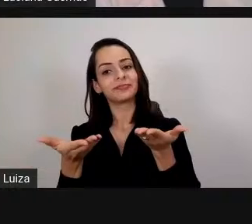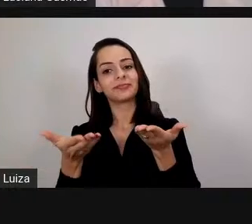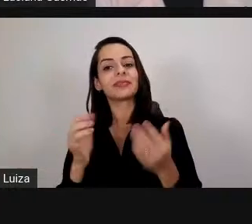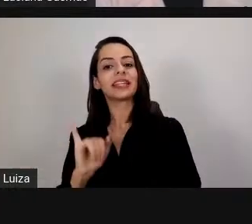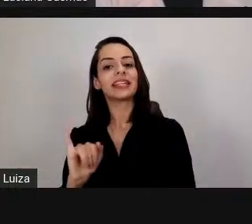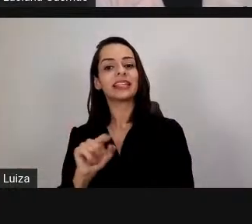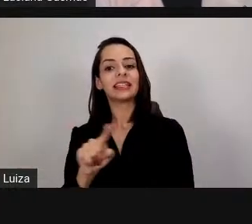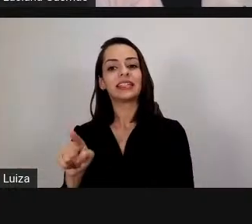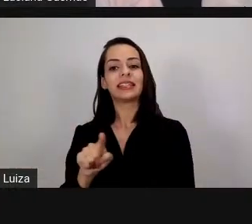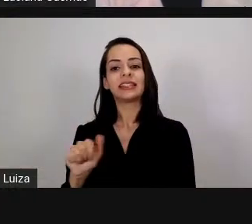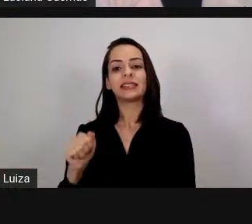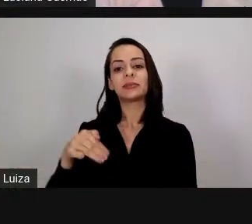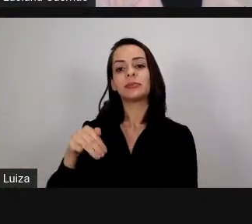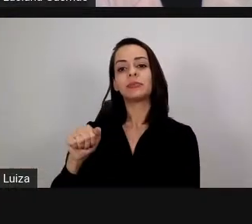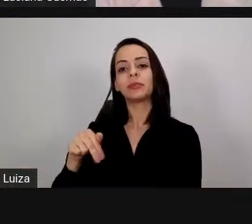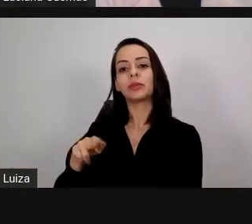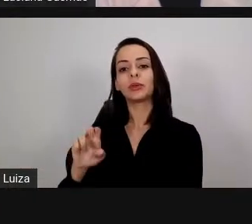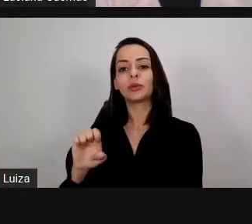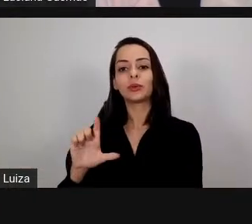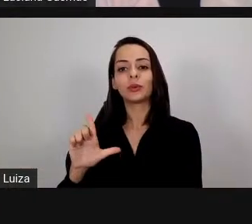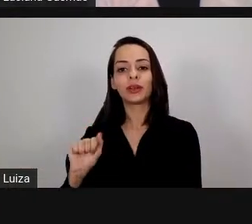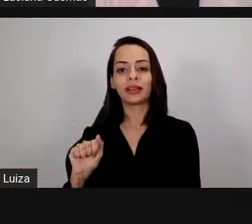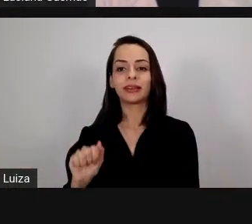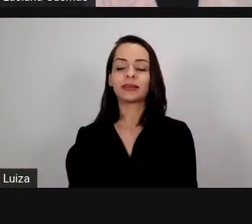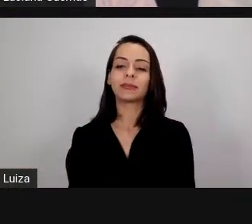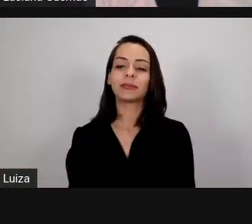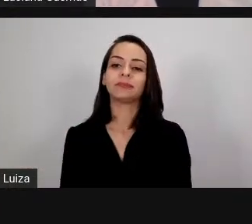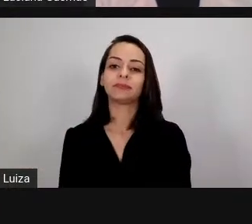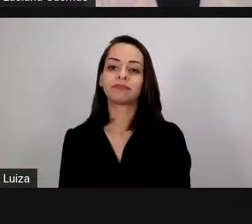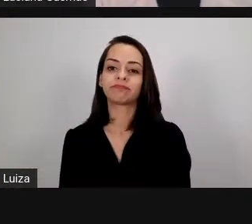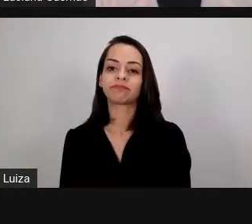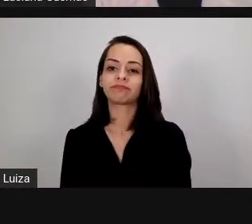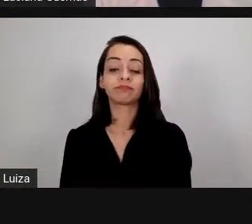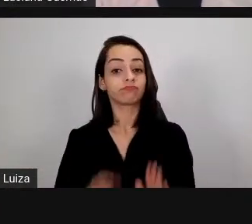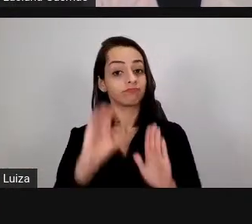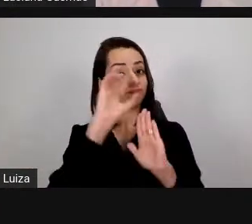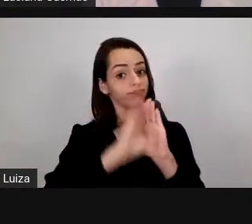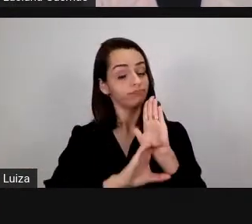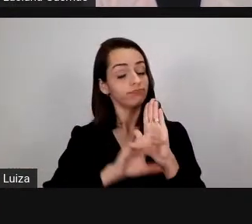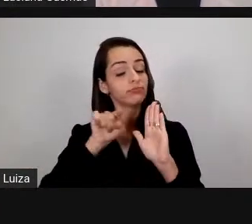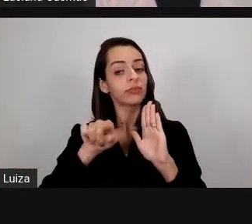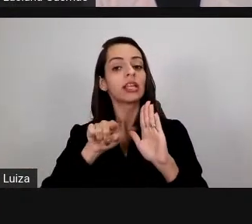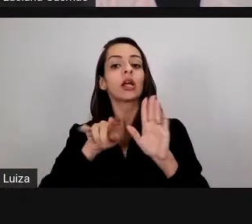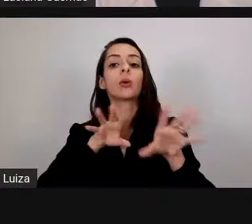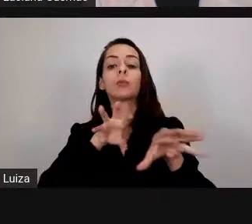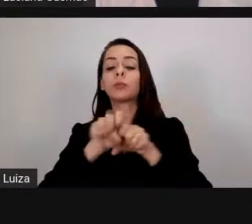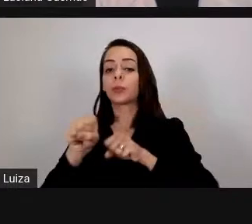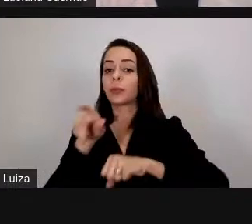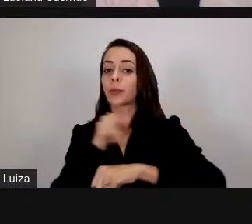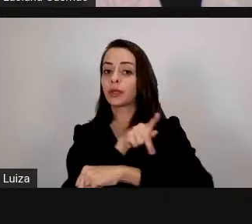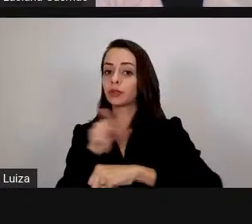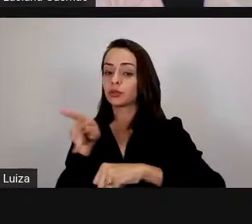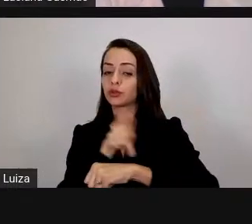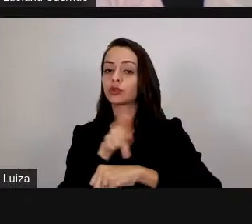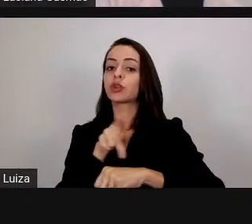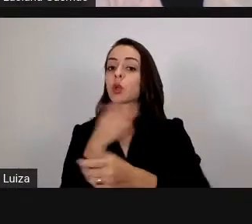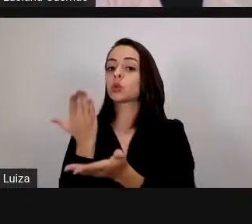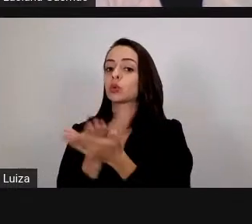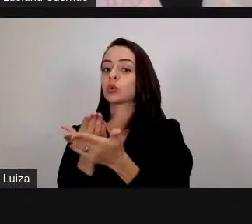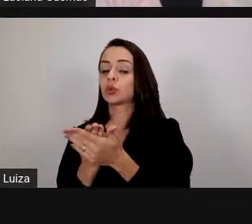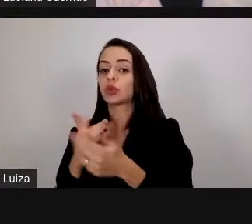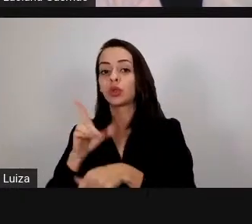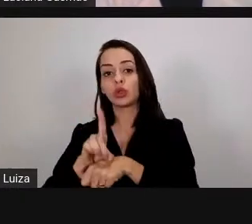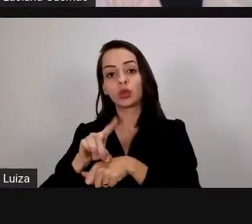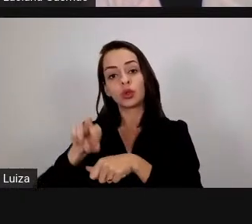Manuela Ayres Cotrim. Isa é graduada em pedagogia, doutoranda em educação pela Universidade